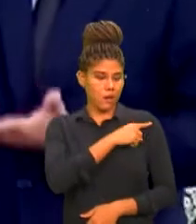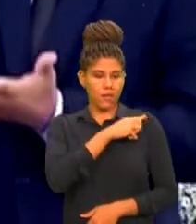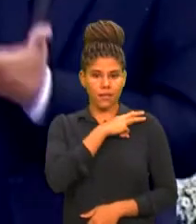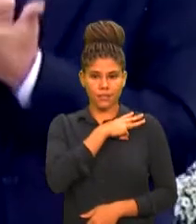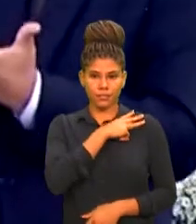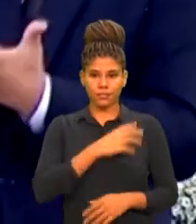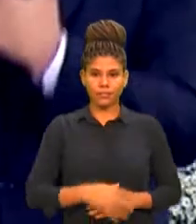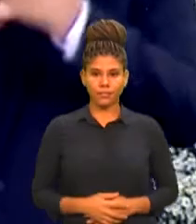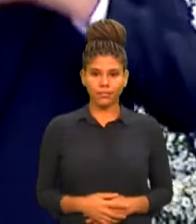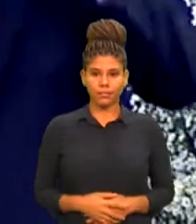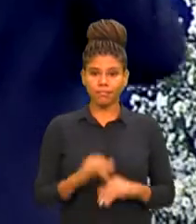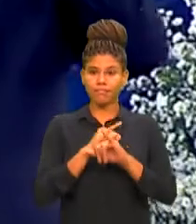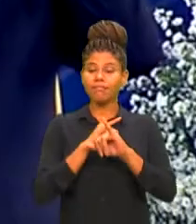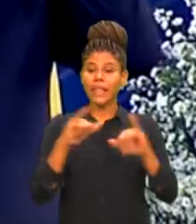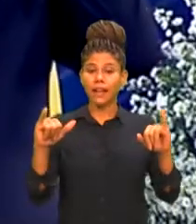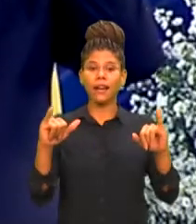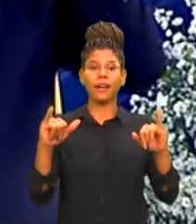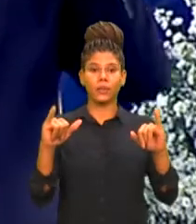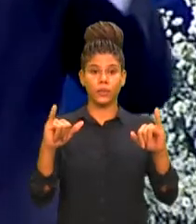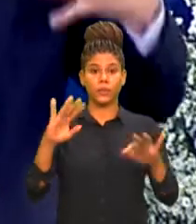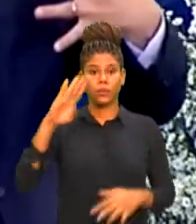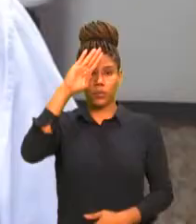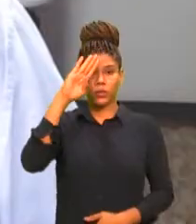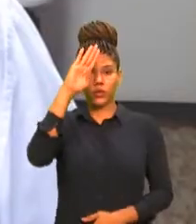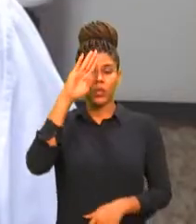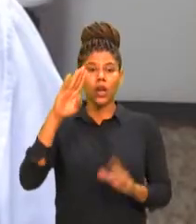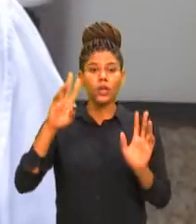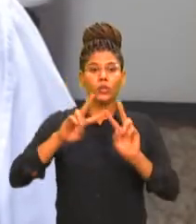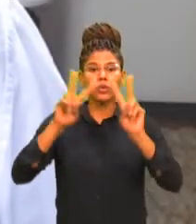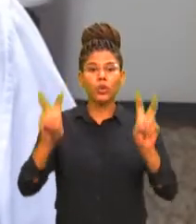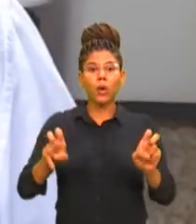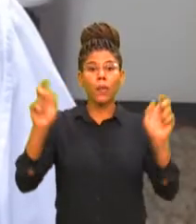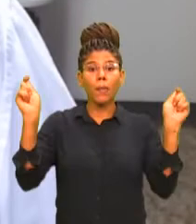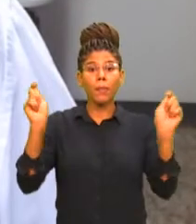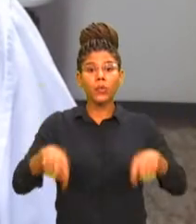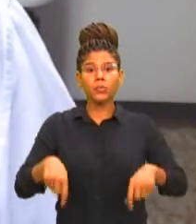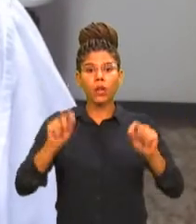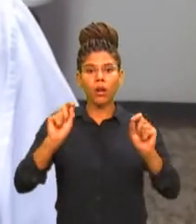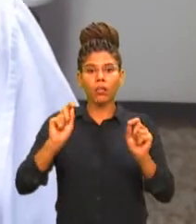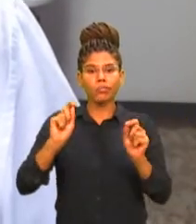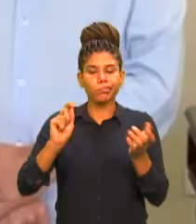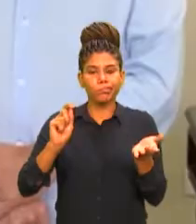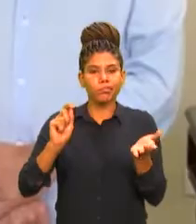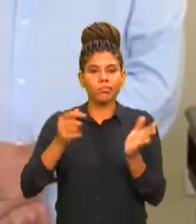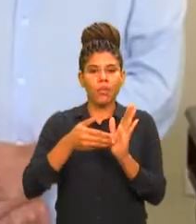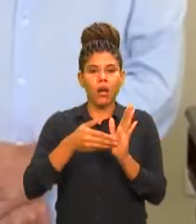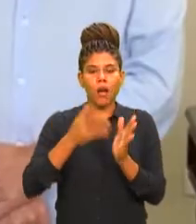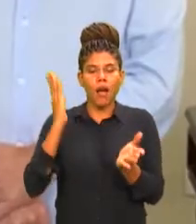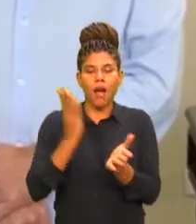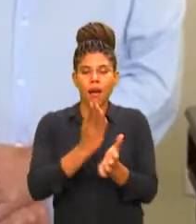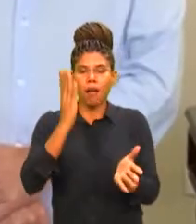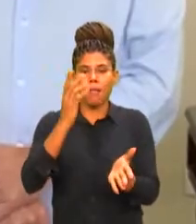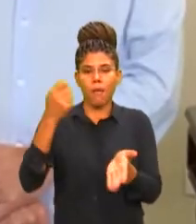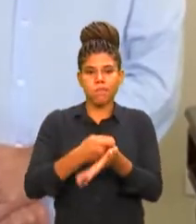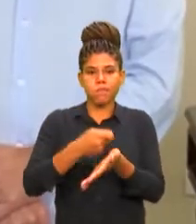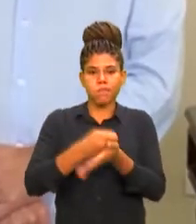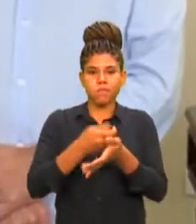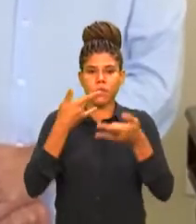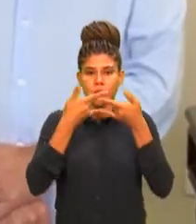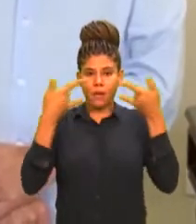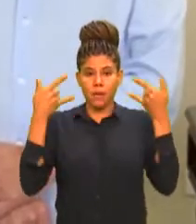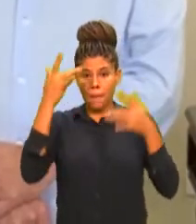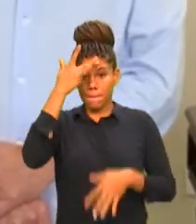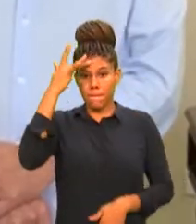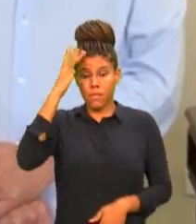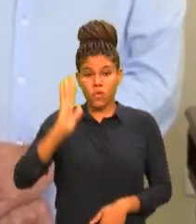do anúncio do presidente Jair Bolsonaro da possibilidade de desobrigar o uso de máscaras para pessoas vacinadas ou que já